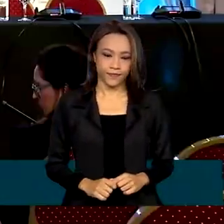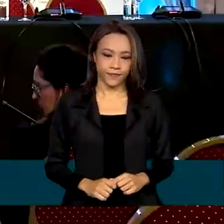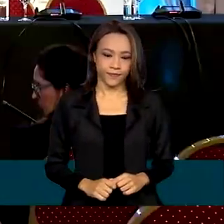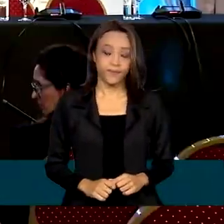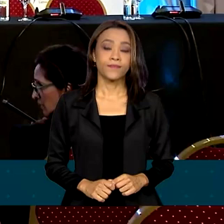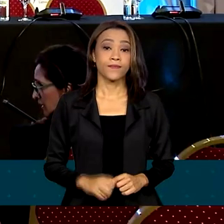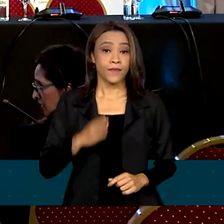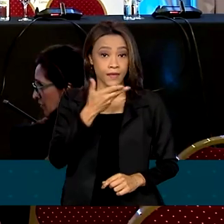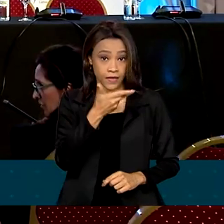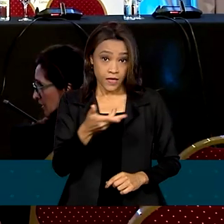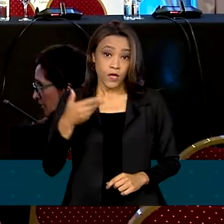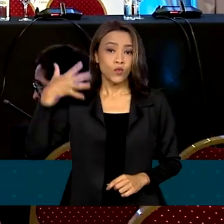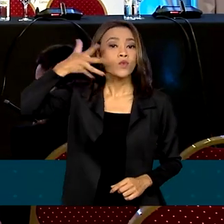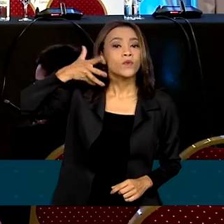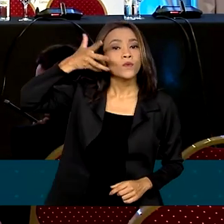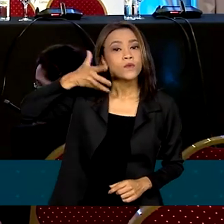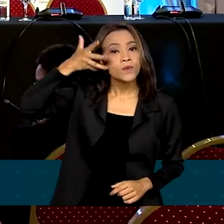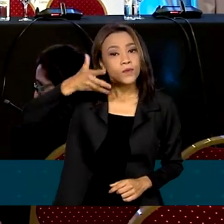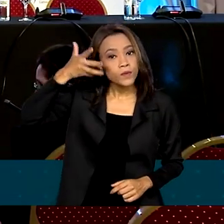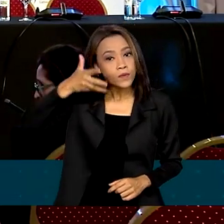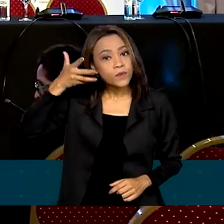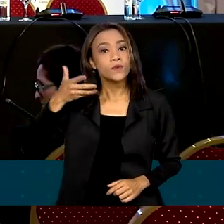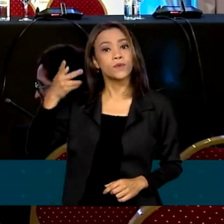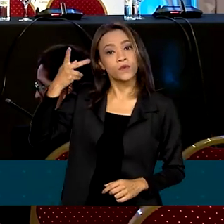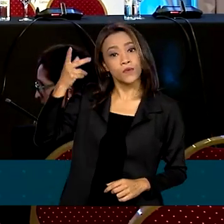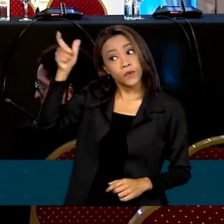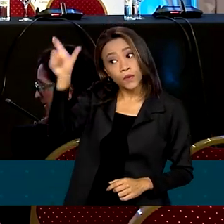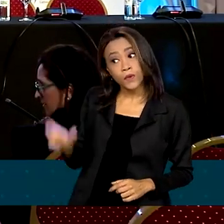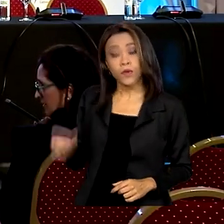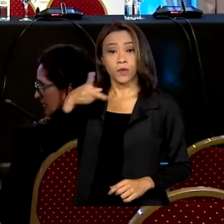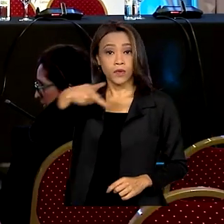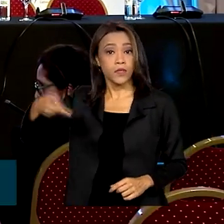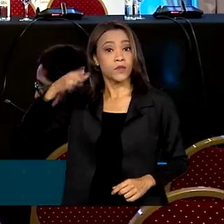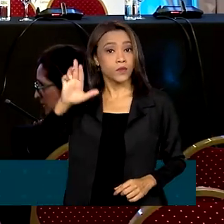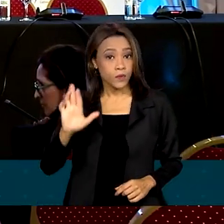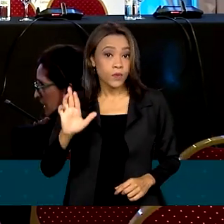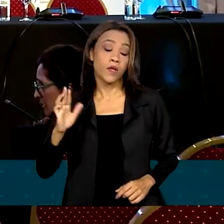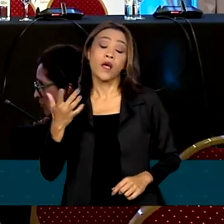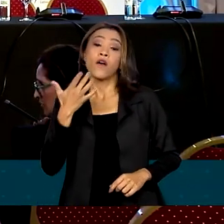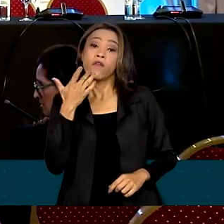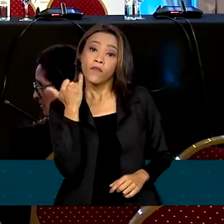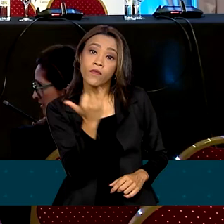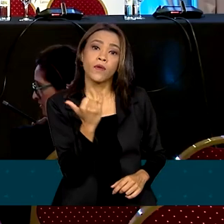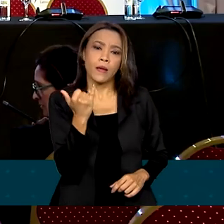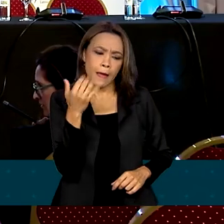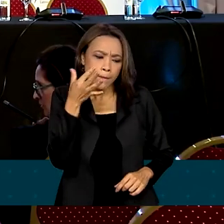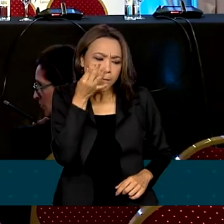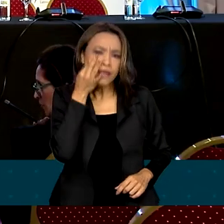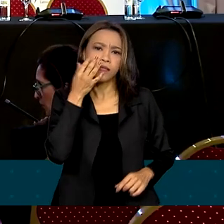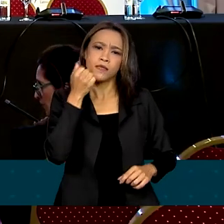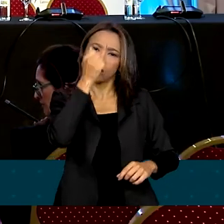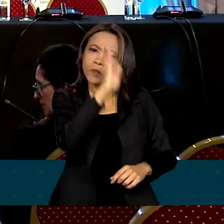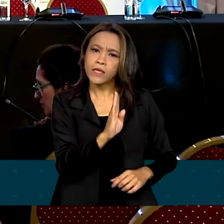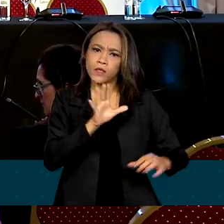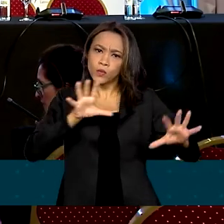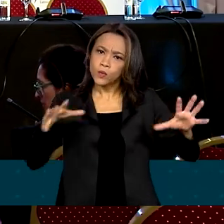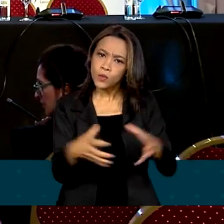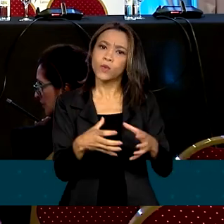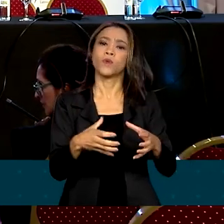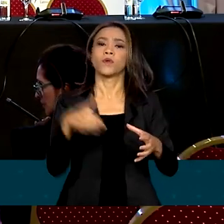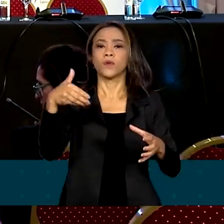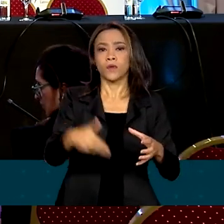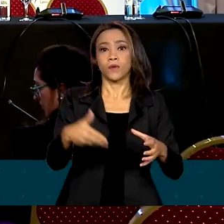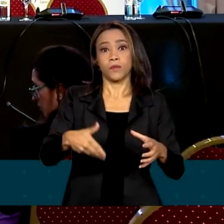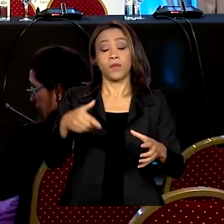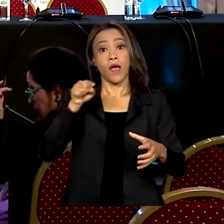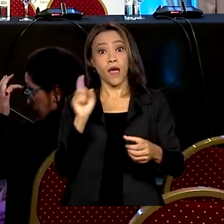Durante seu discurso na cúpula, o presidente Lula destacou que a presença brasileira aqui na Argentina representa a volta do Brasil ao